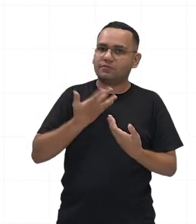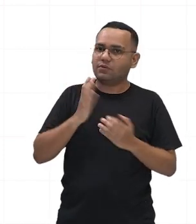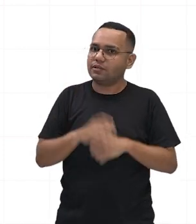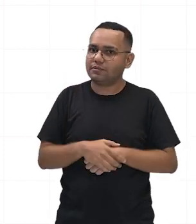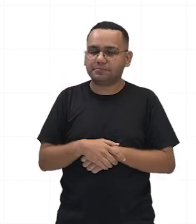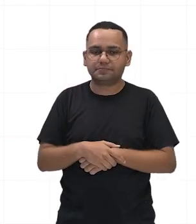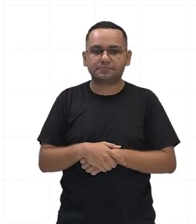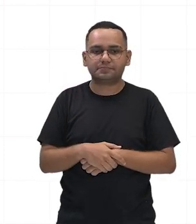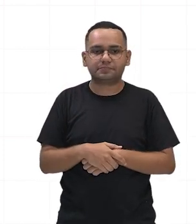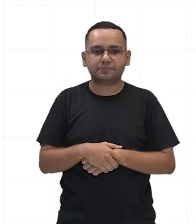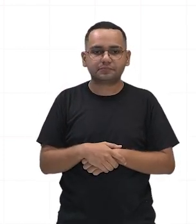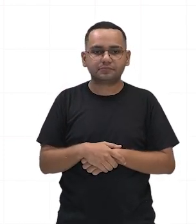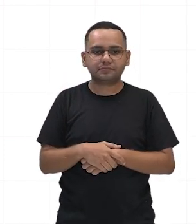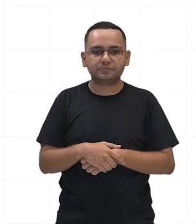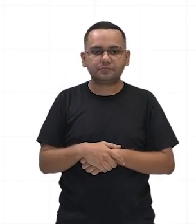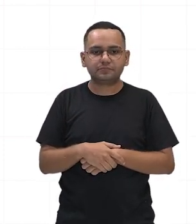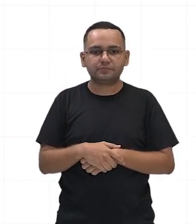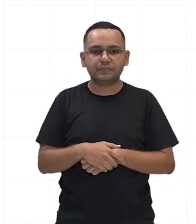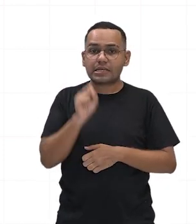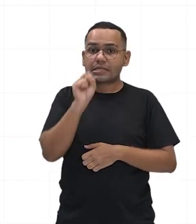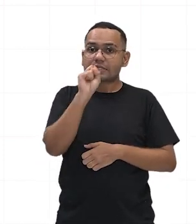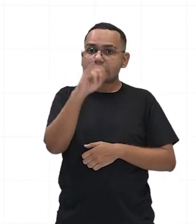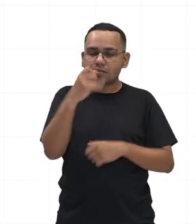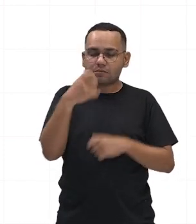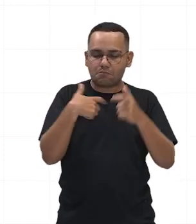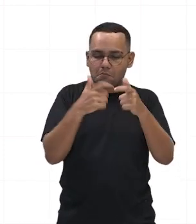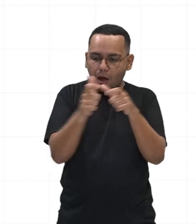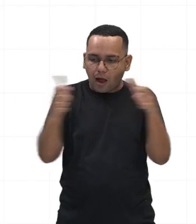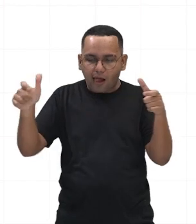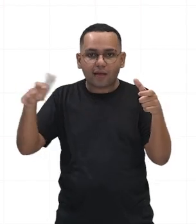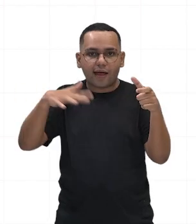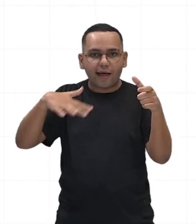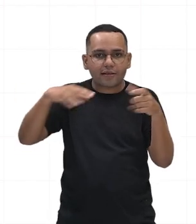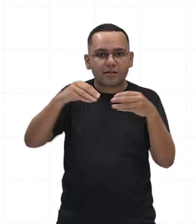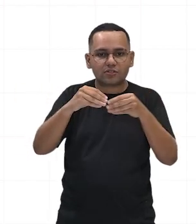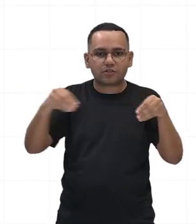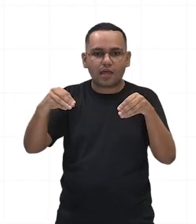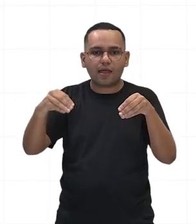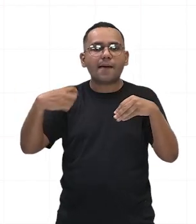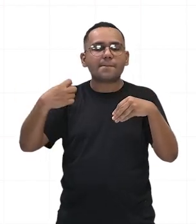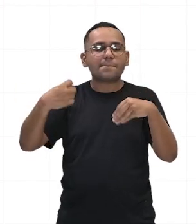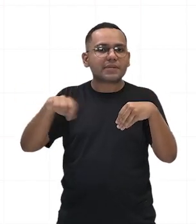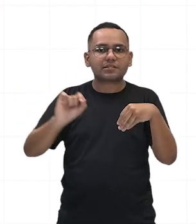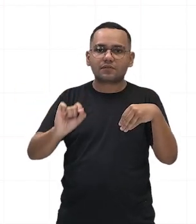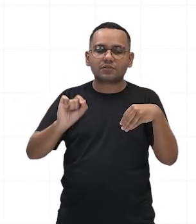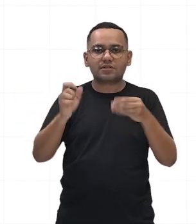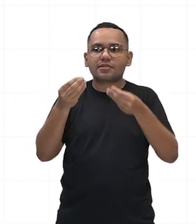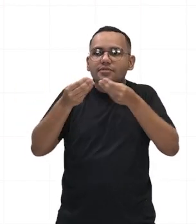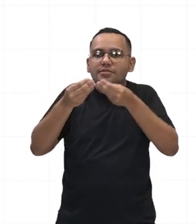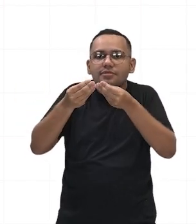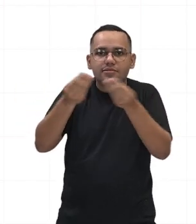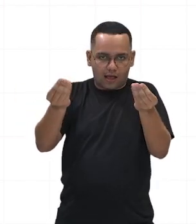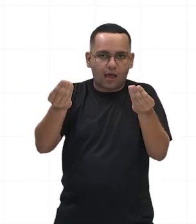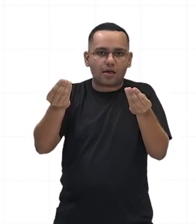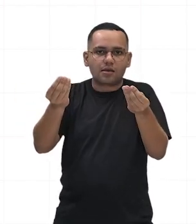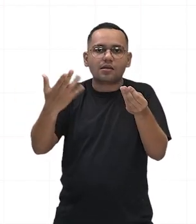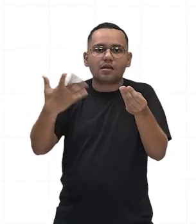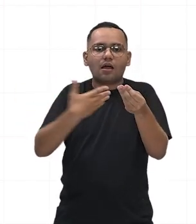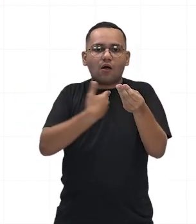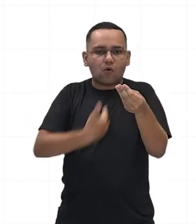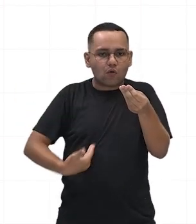Quem tivesse uma quantidade maior que essa teria que devolver o excesso ao governo que